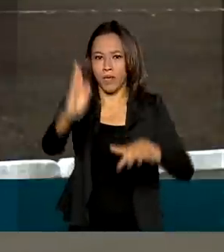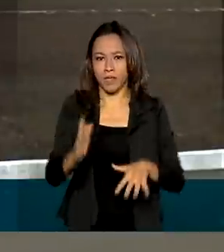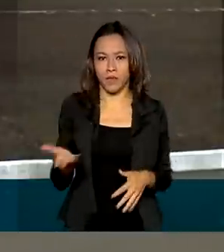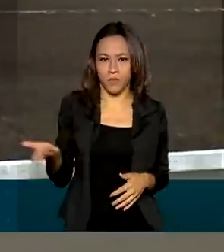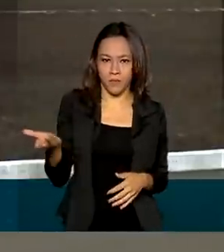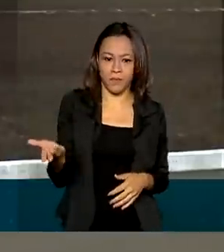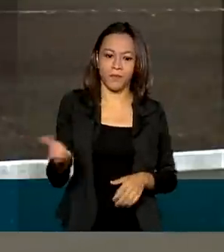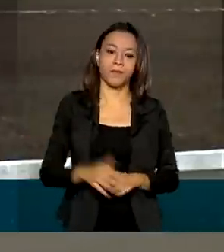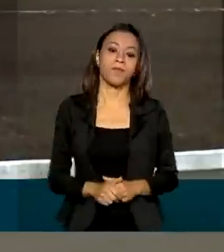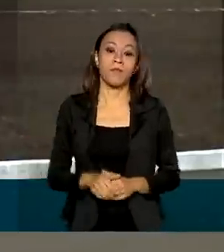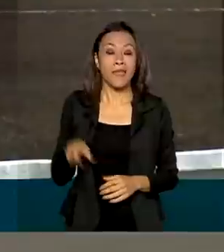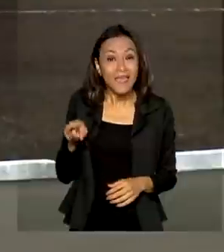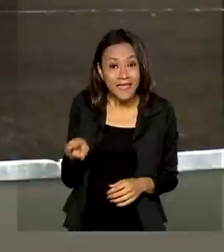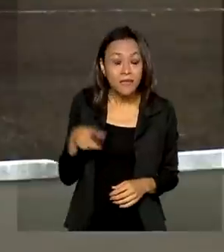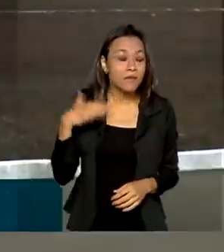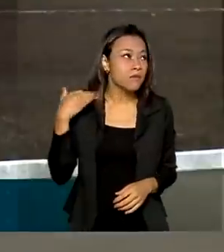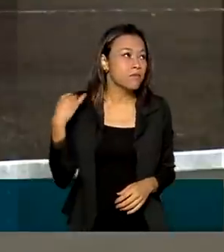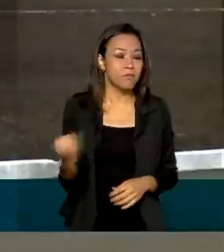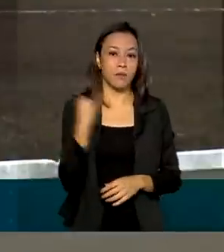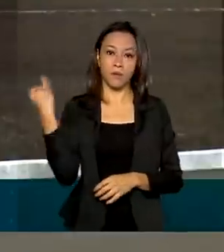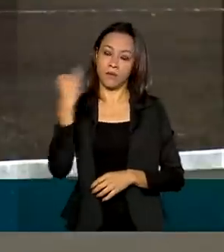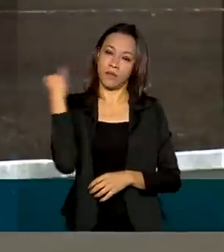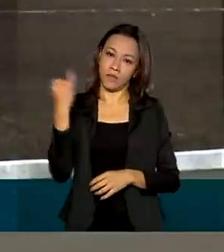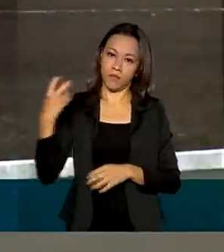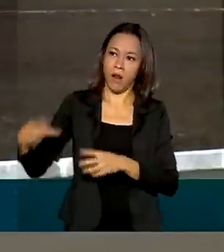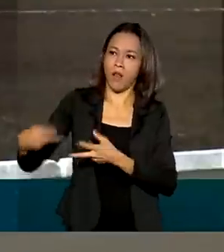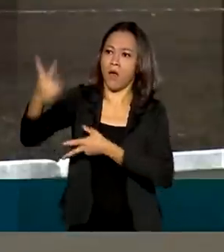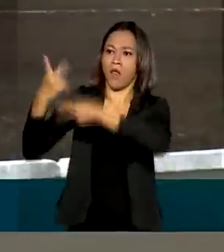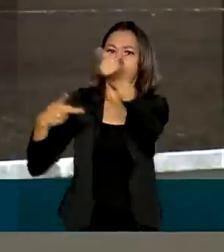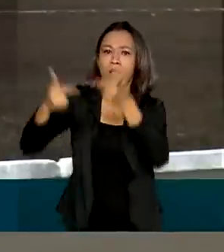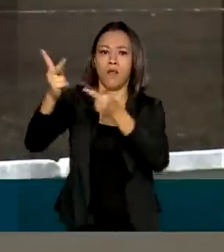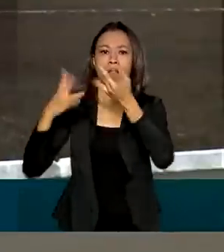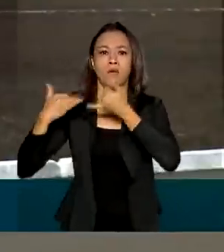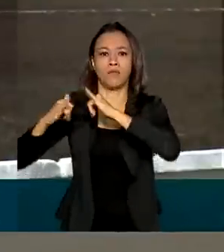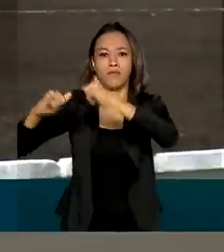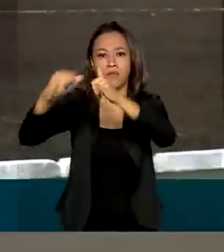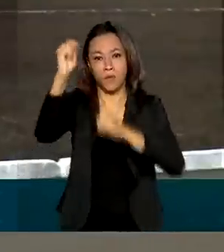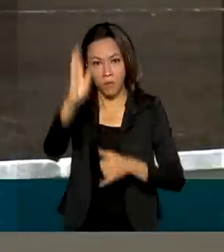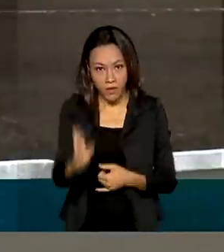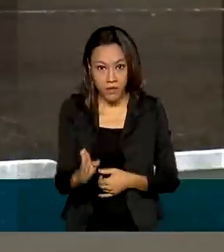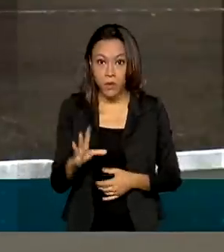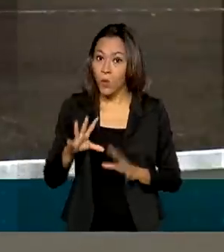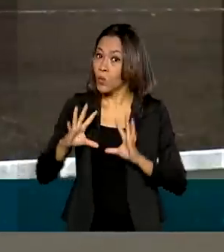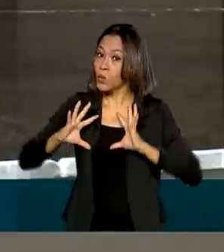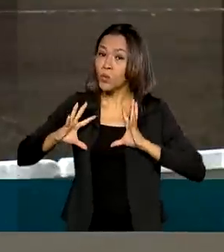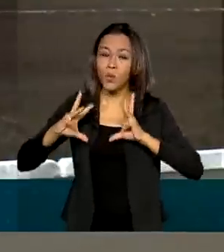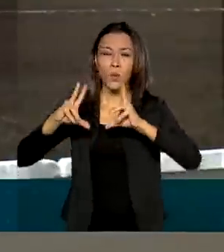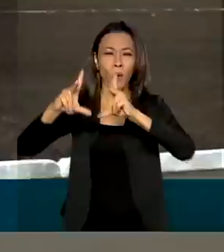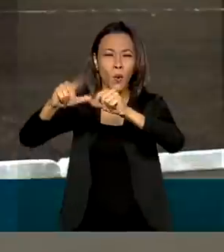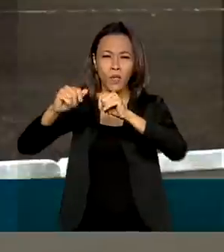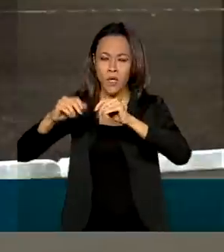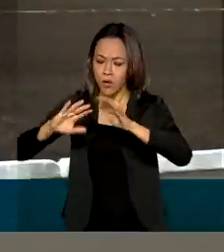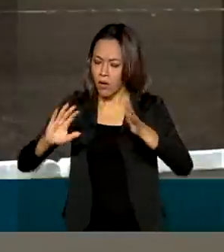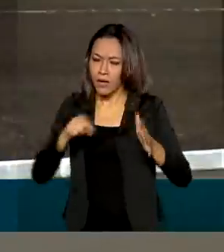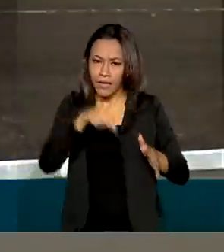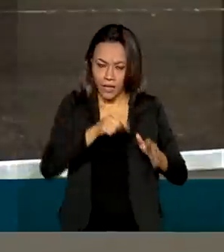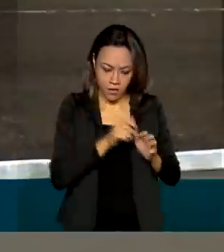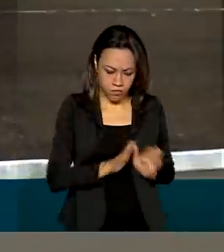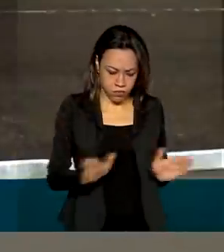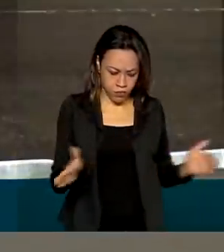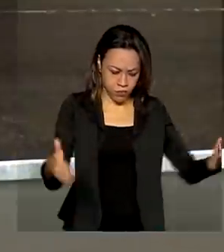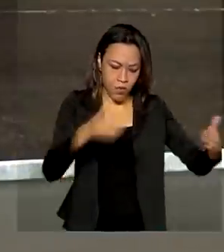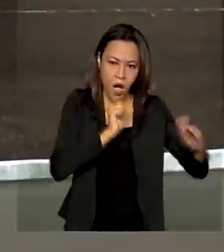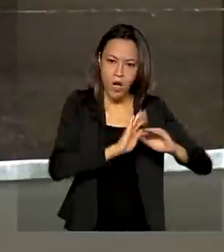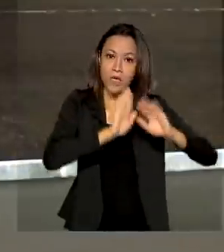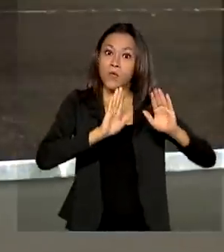subestação como essa é de suma relevância para a transmissão do sistema elétrico brasileiro. Hoje, toda a energia que é produzida em Itaipu e é